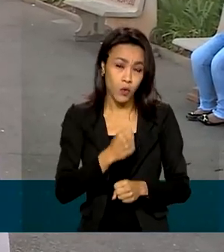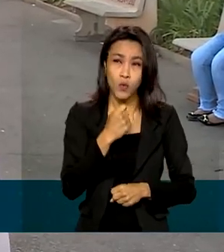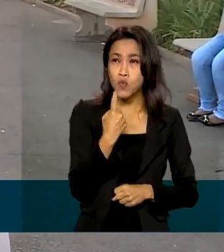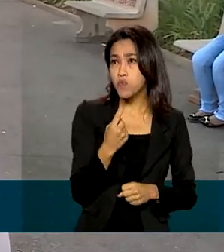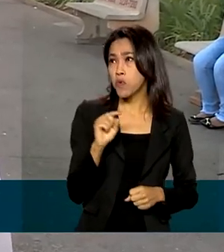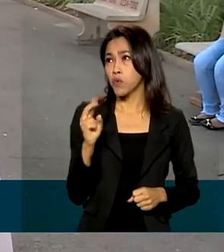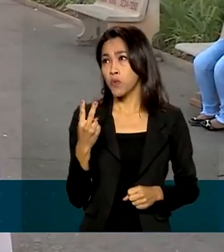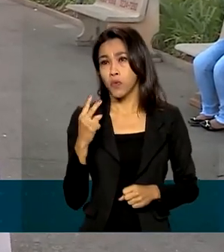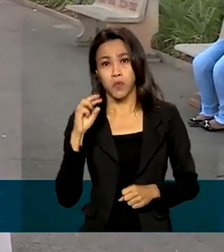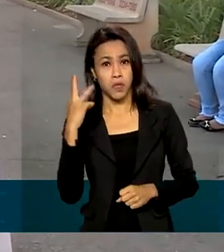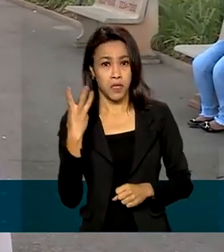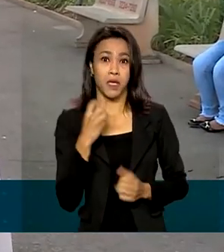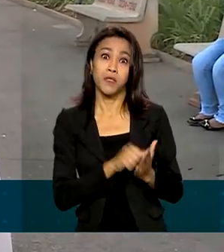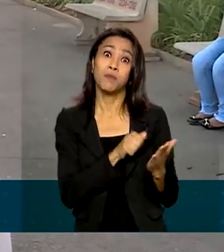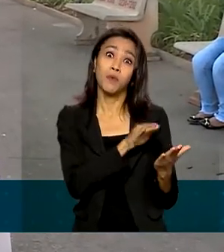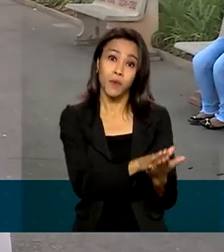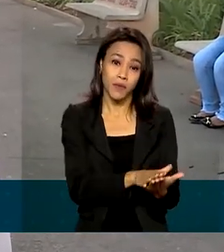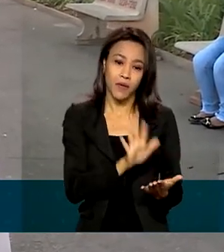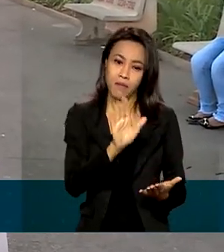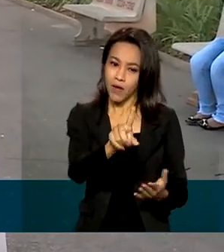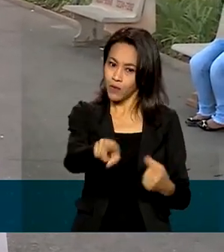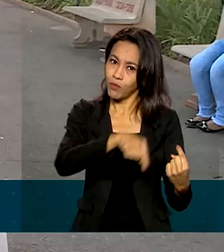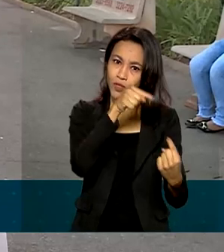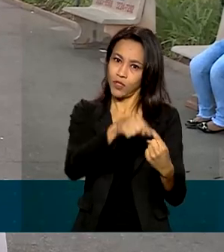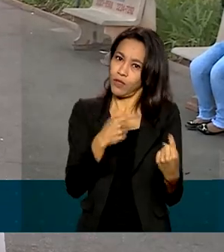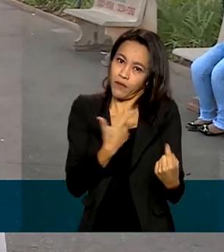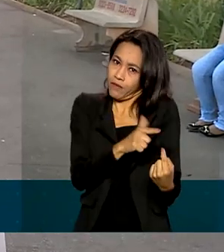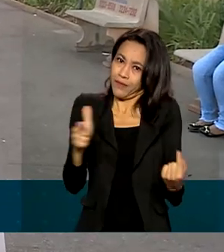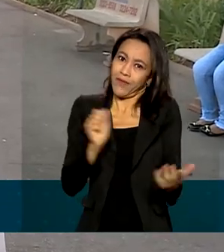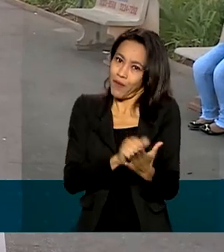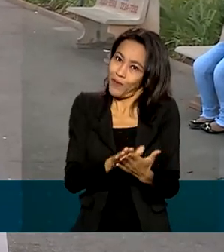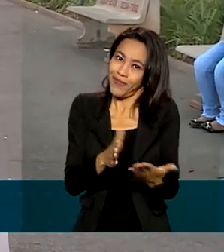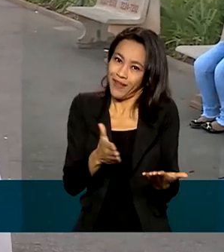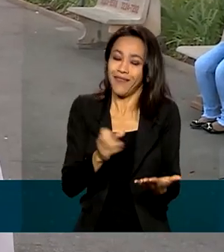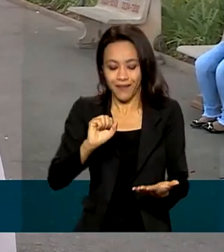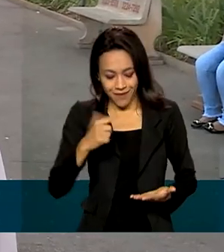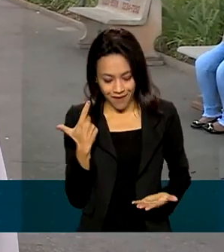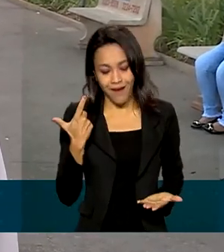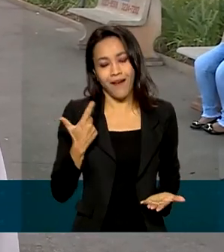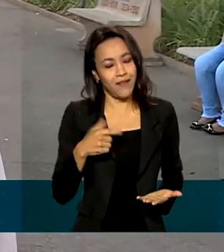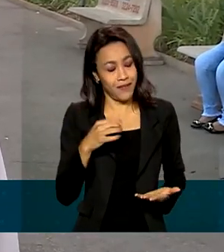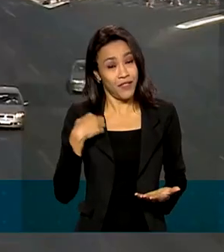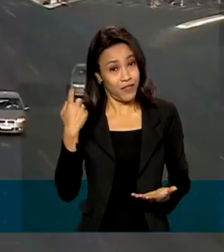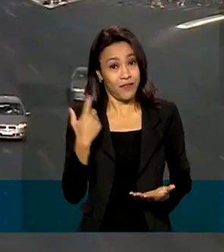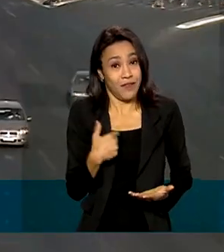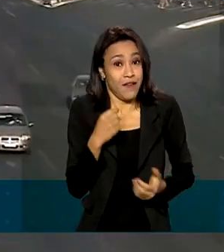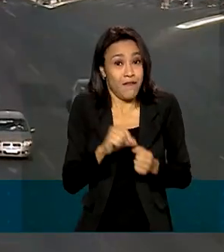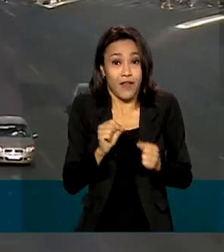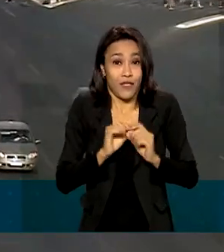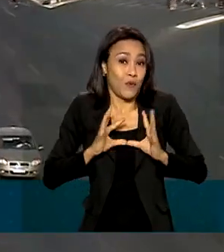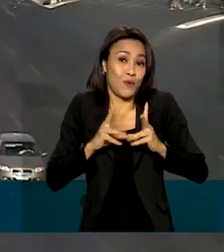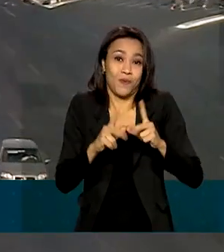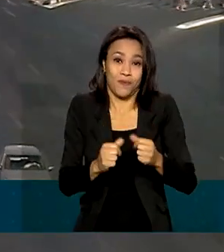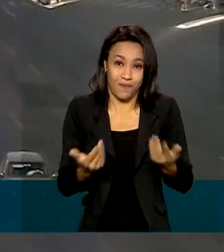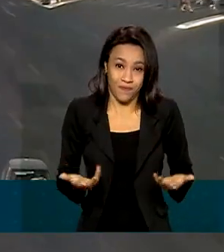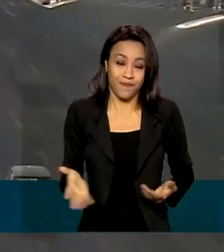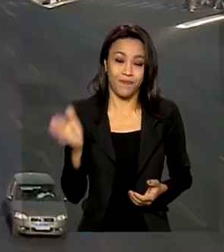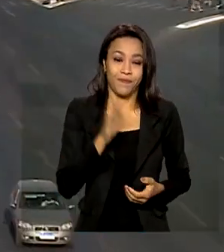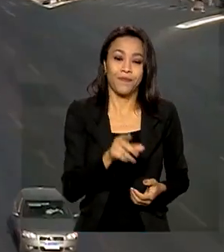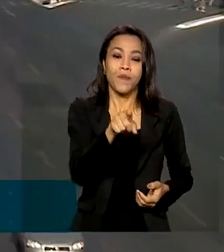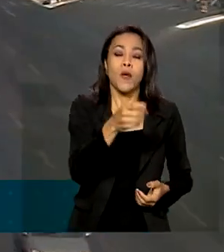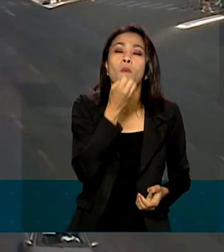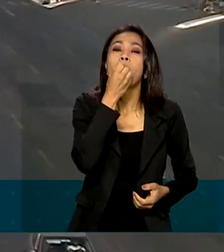ou três multas, né? Mas o objetivo é sempre não ter nenhuma, né? Claro, a gente faz tudo para não ter nenhuma. Uma boa notícia para os